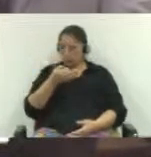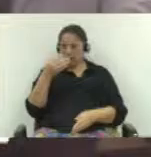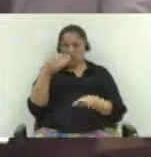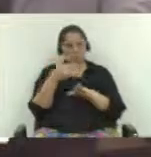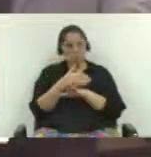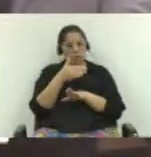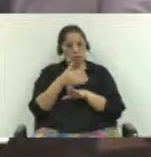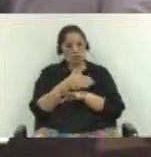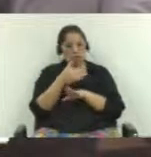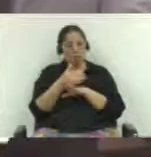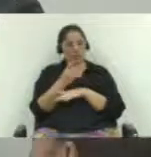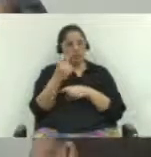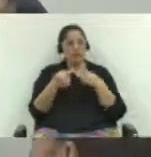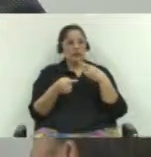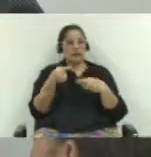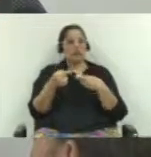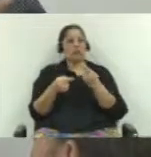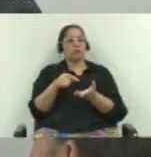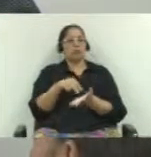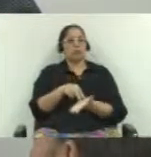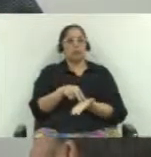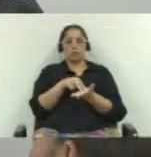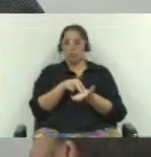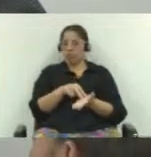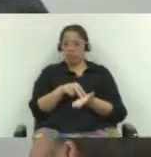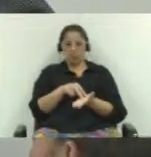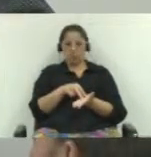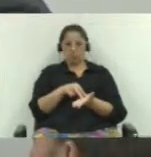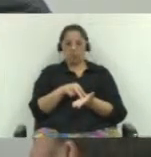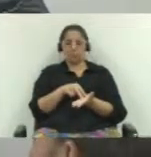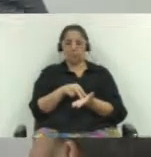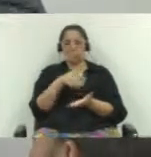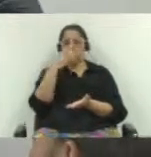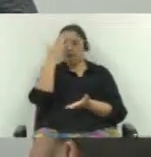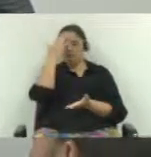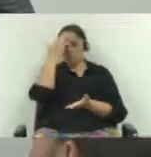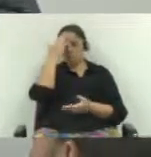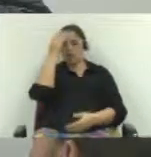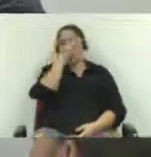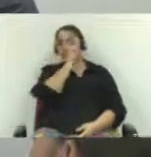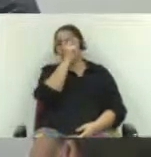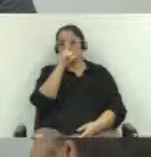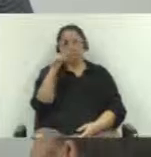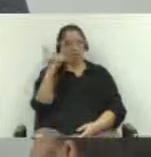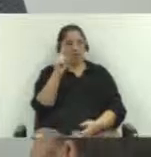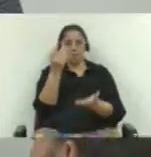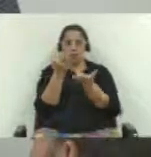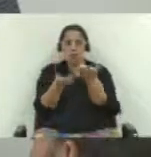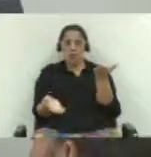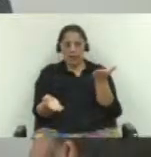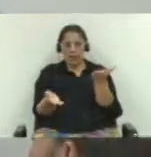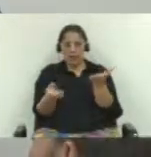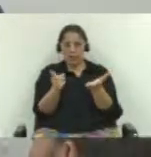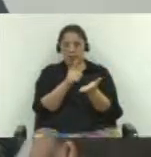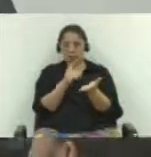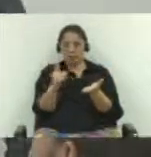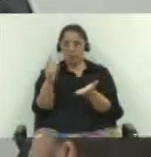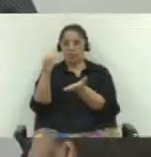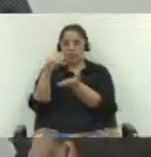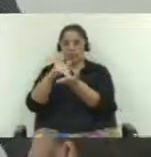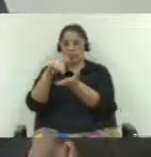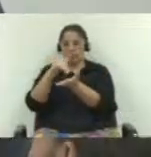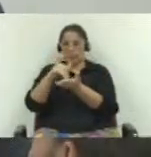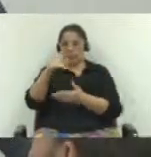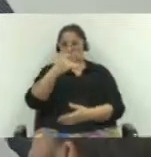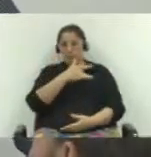cumprimentar o secretário pela explanação que fez. Eu tinha certeza de que também participei desta discussão e estava firme sabendo que Limeira